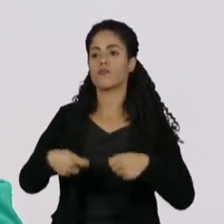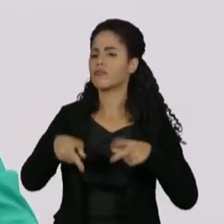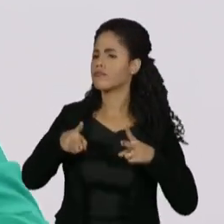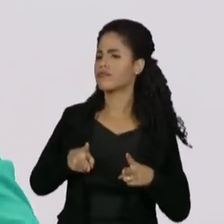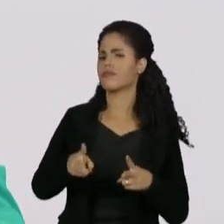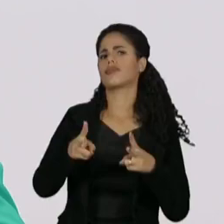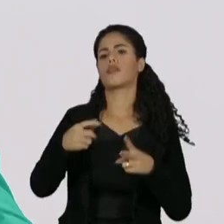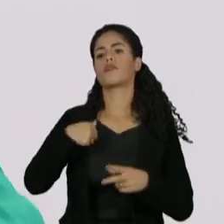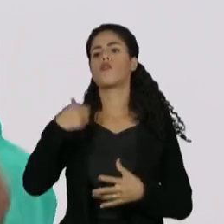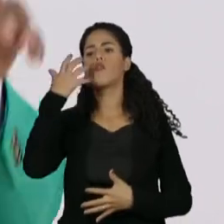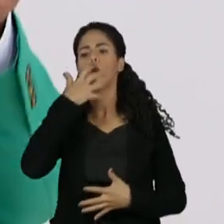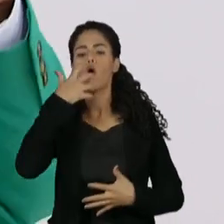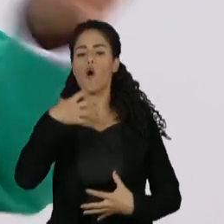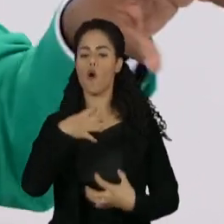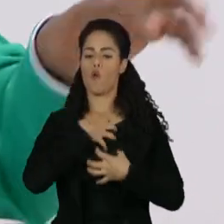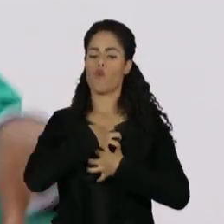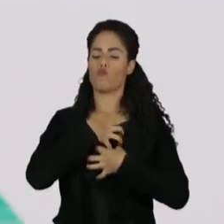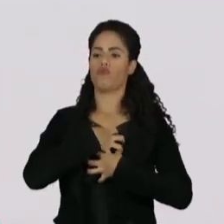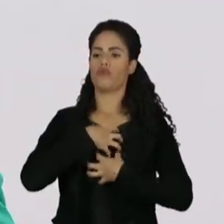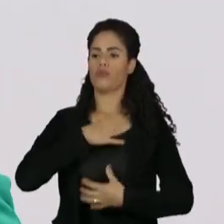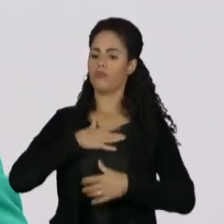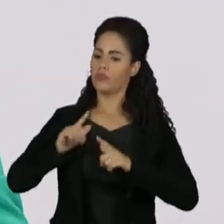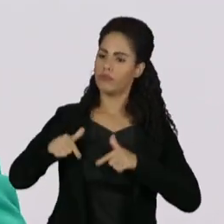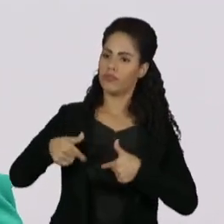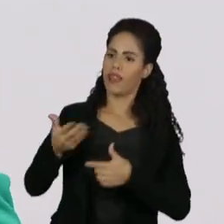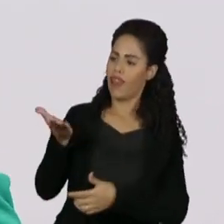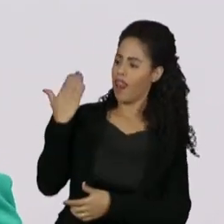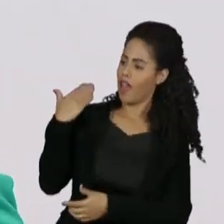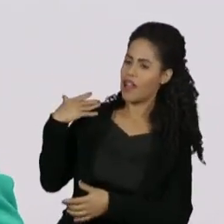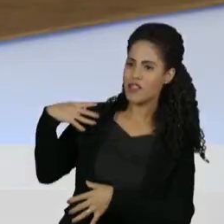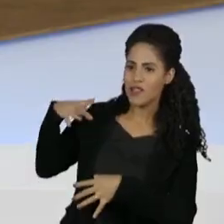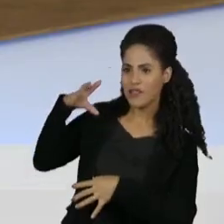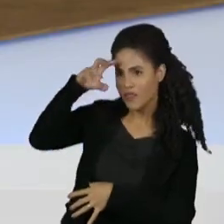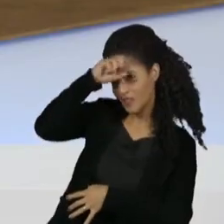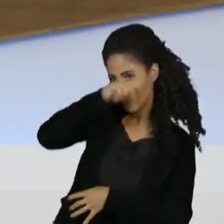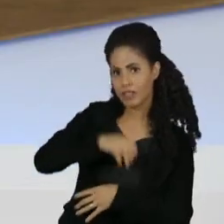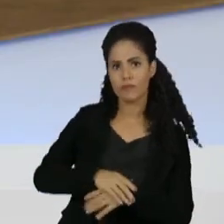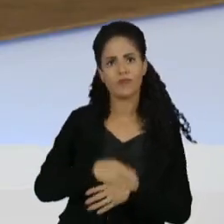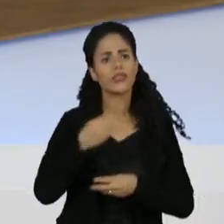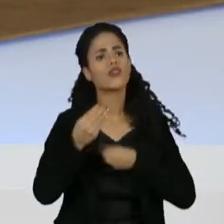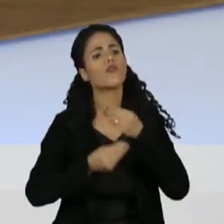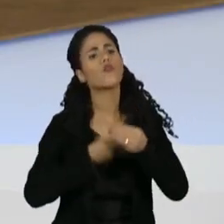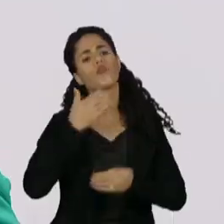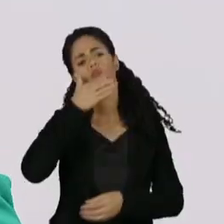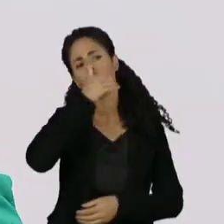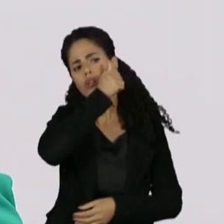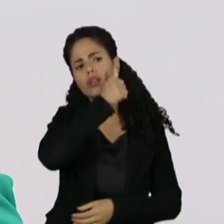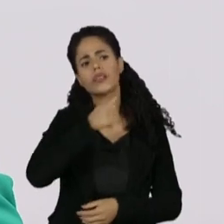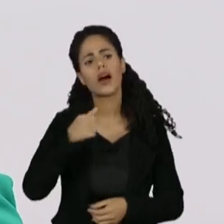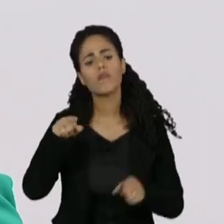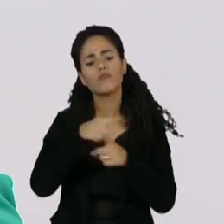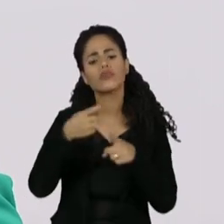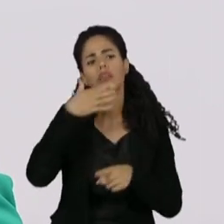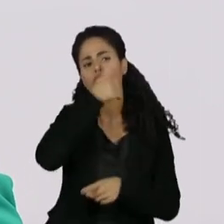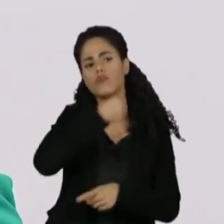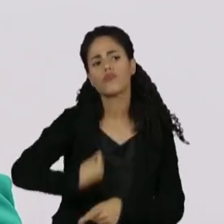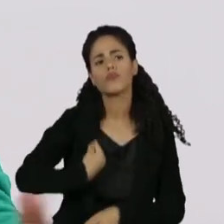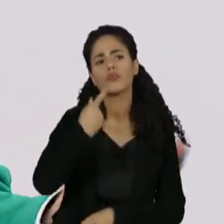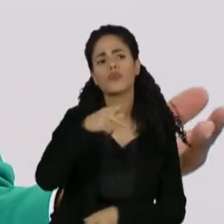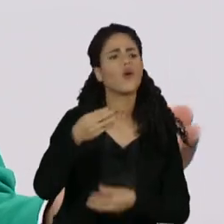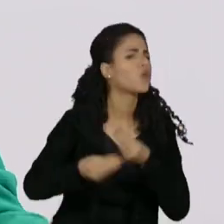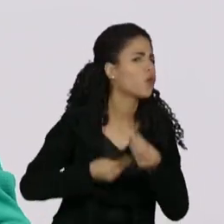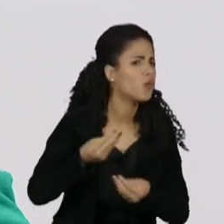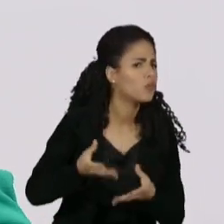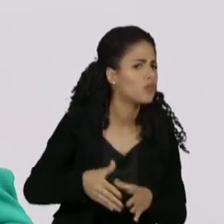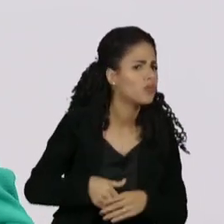eu canto, a escolha de repertório desde esse momento. Por a música te salvou? Porque eu, assim como